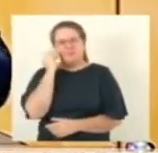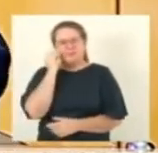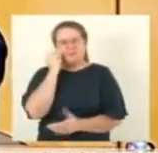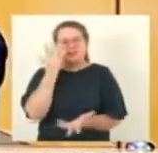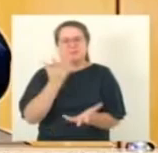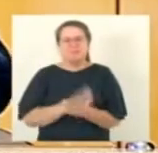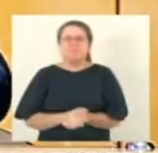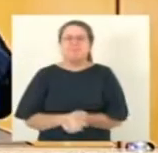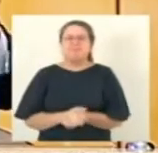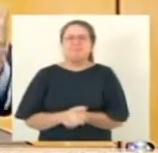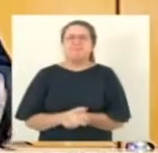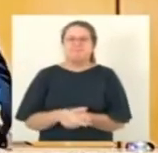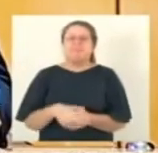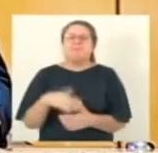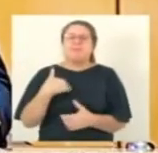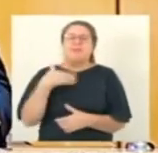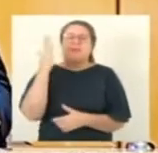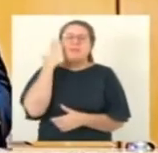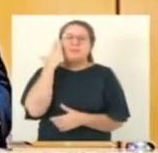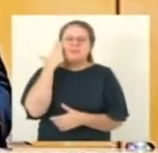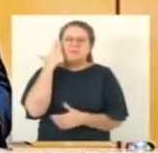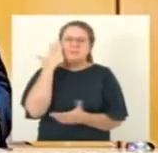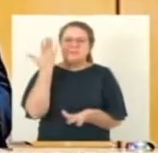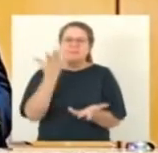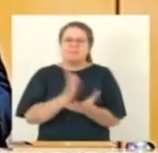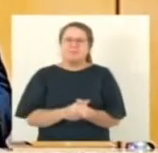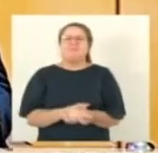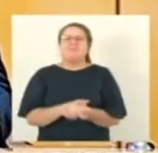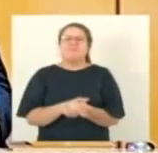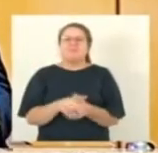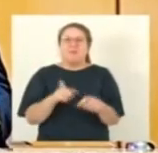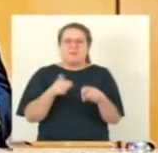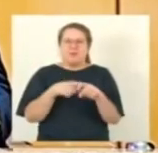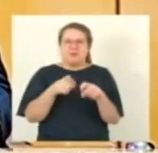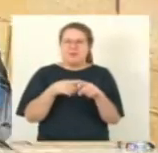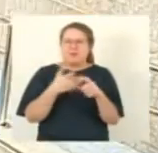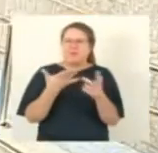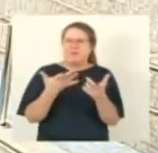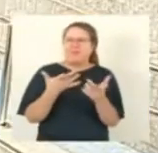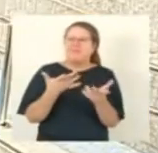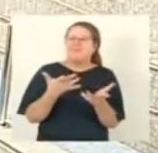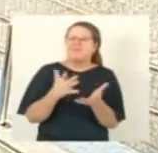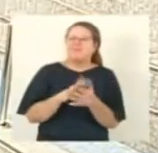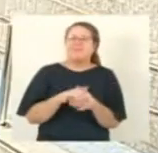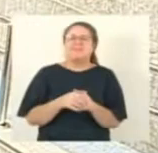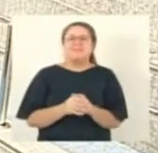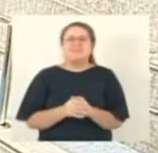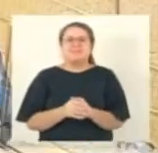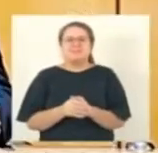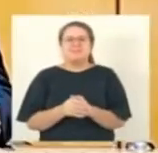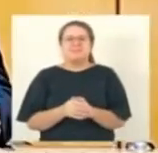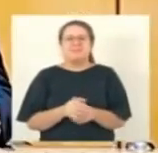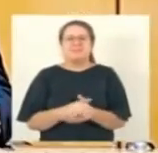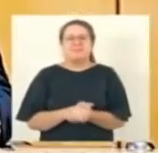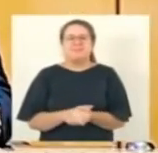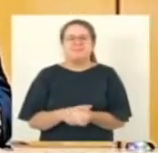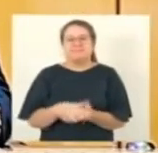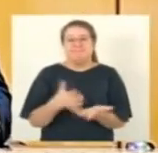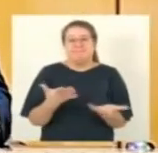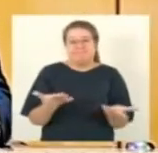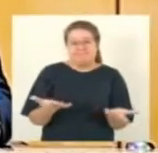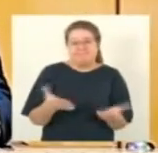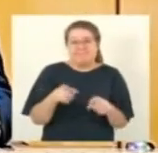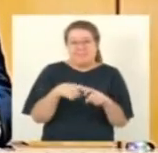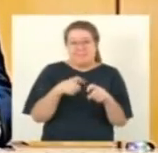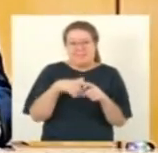mas olha eu sei que essa do doutor é que se dá por Chimenez puxa vida doutor